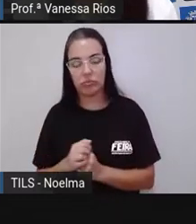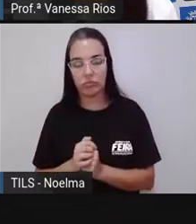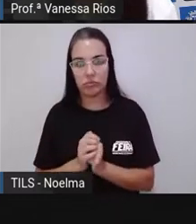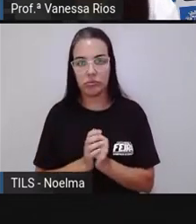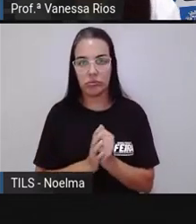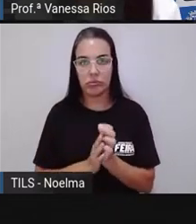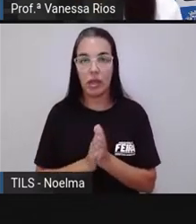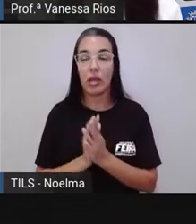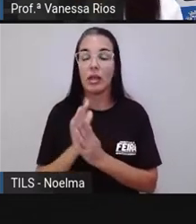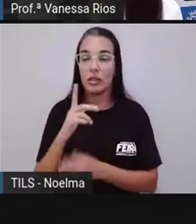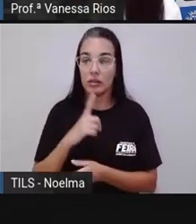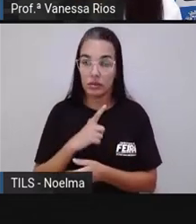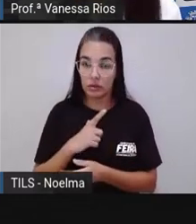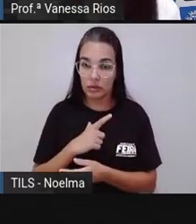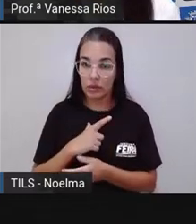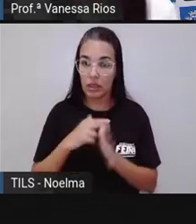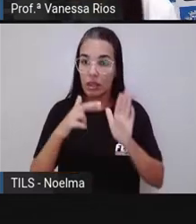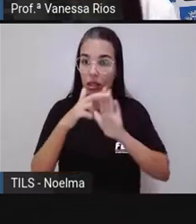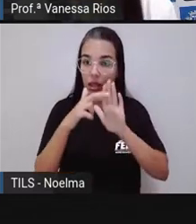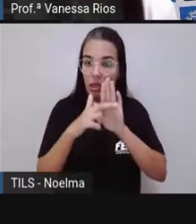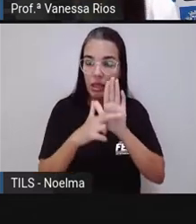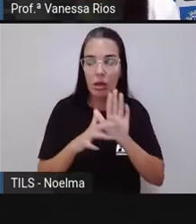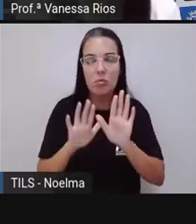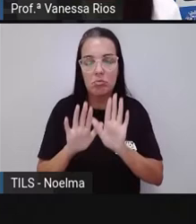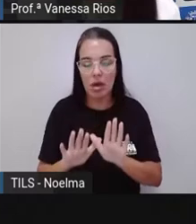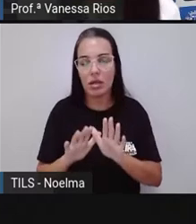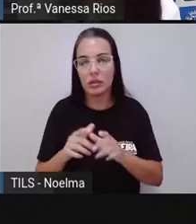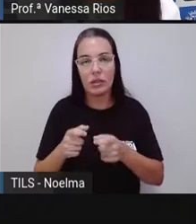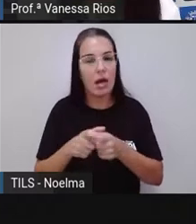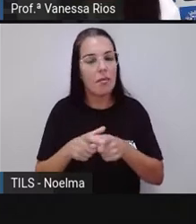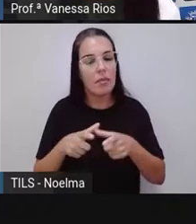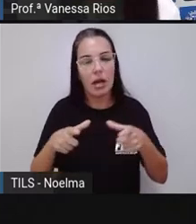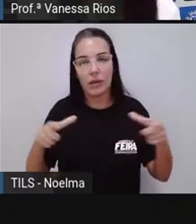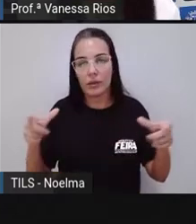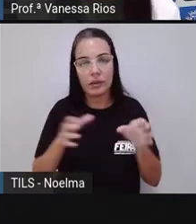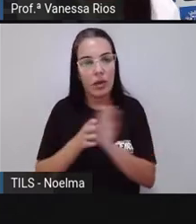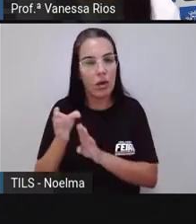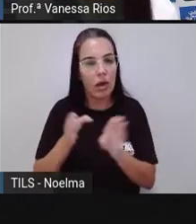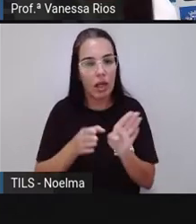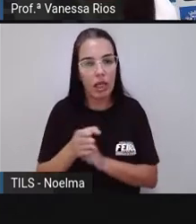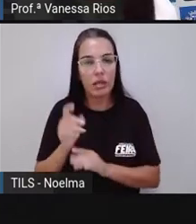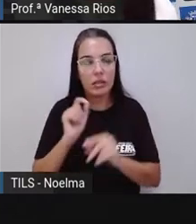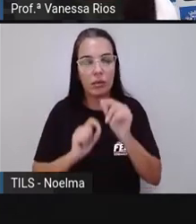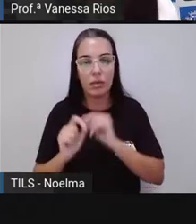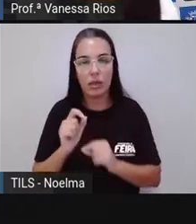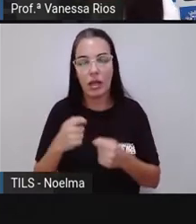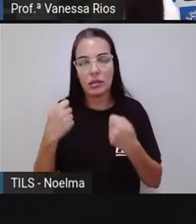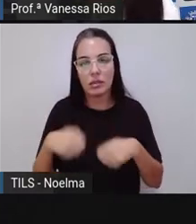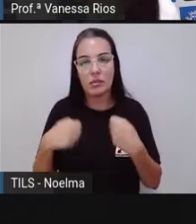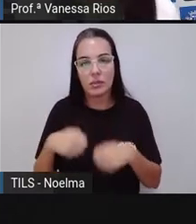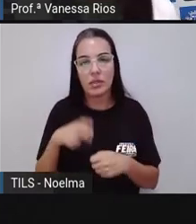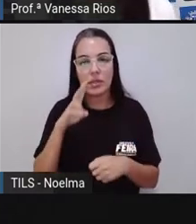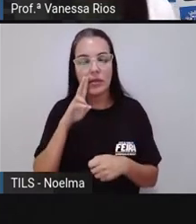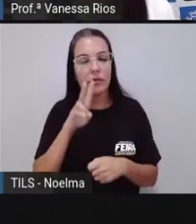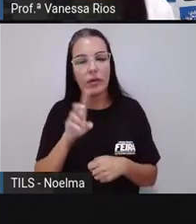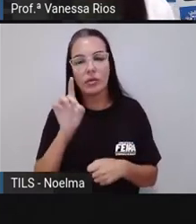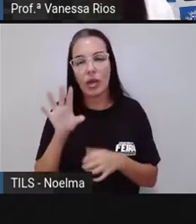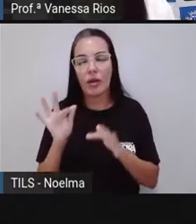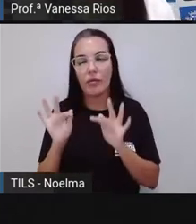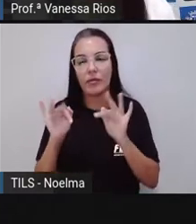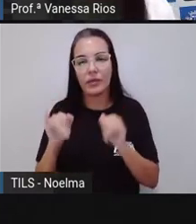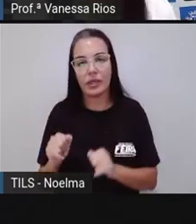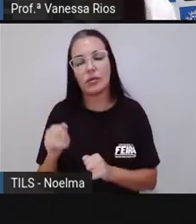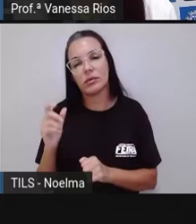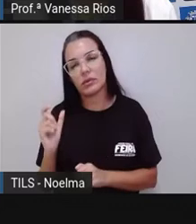Existem regras além disso, mas a maioria das orientações pede para que a gente observe as terminações